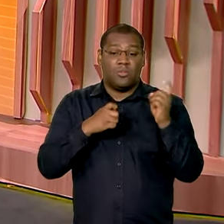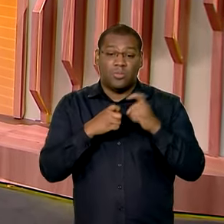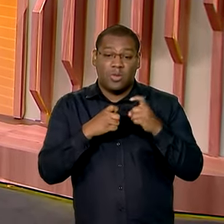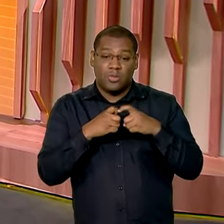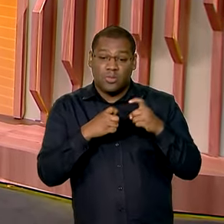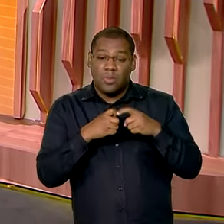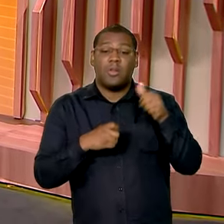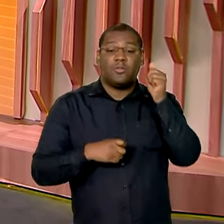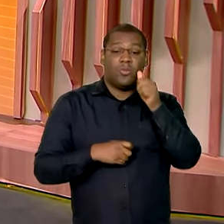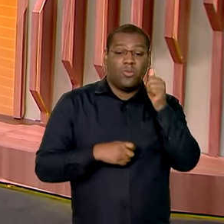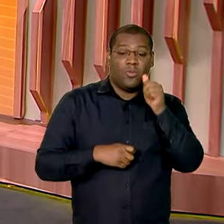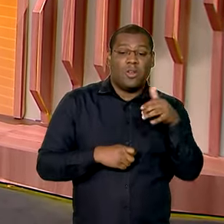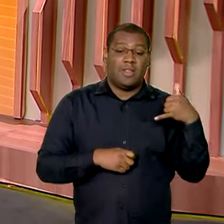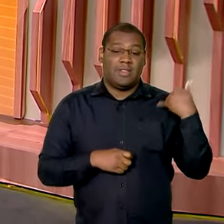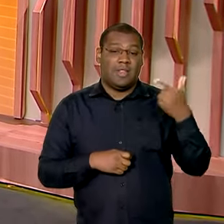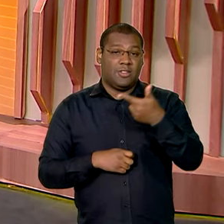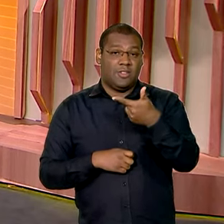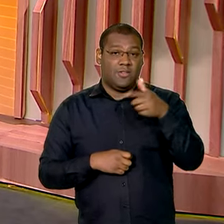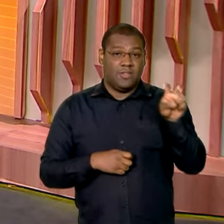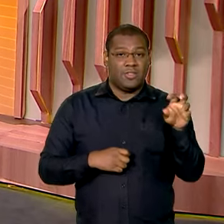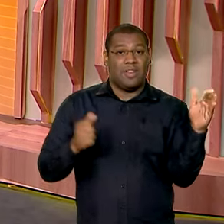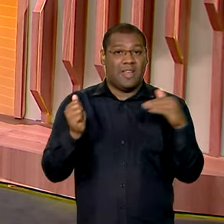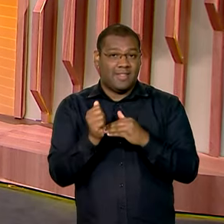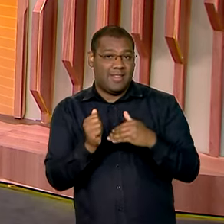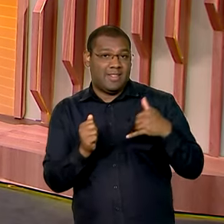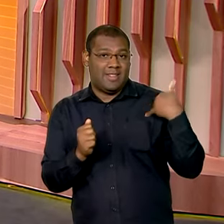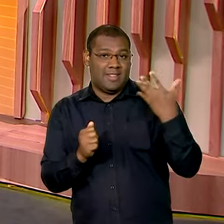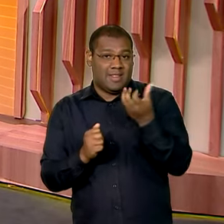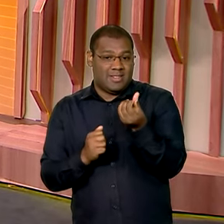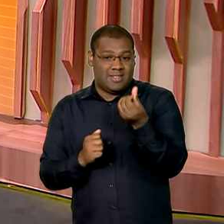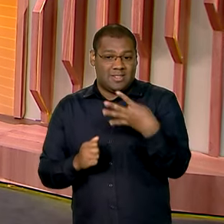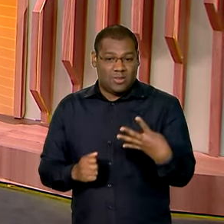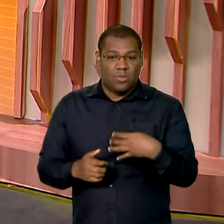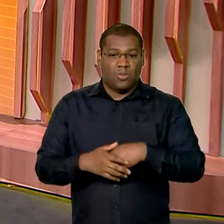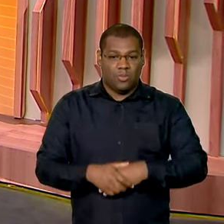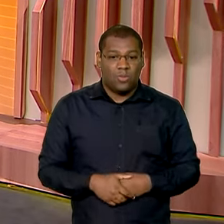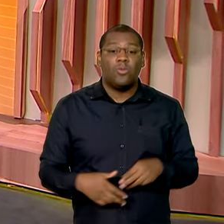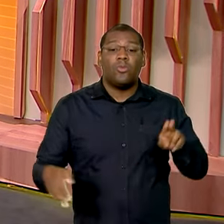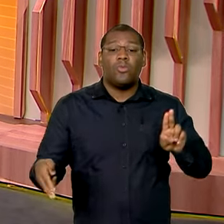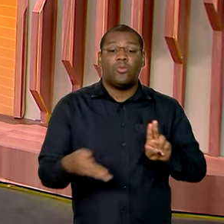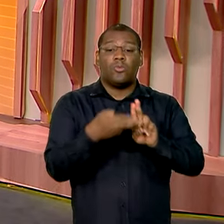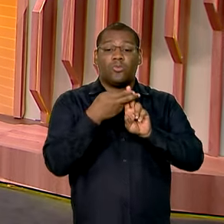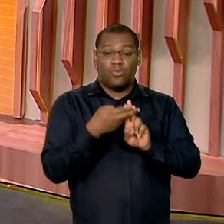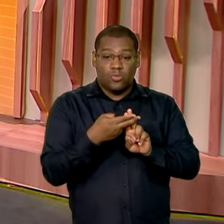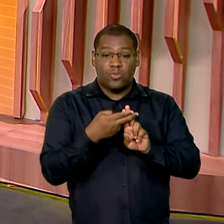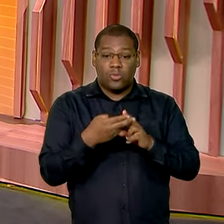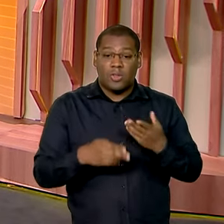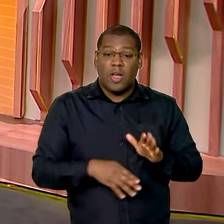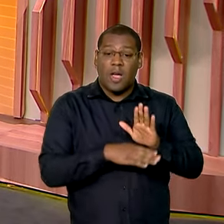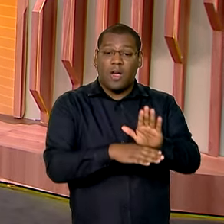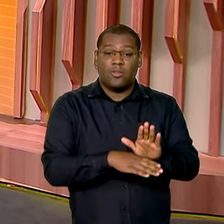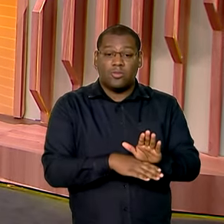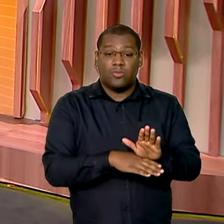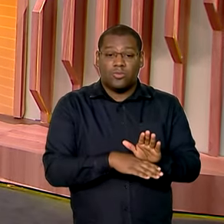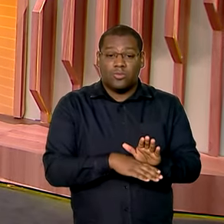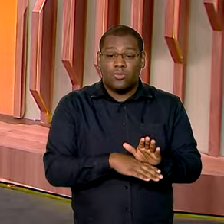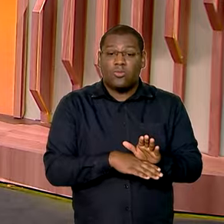para mulheres de 25 a 64 anos o SUS também realizou 21.100